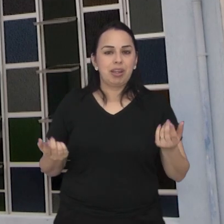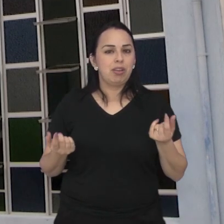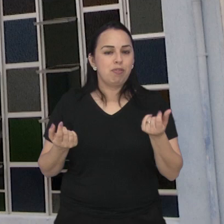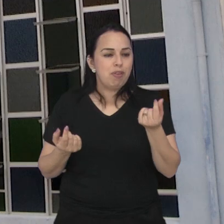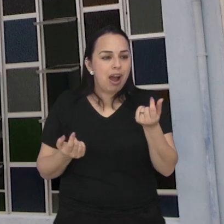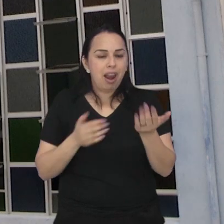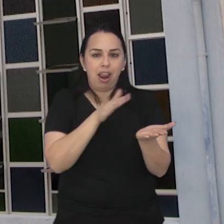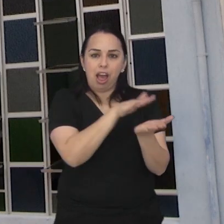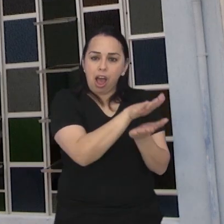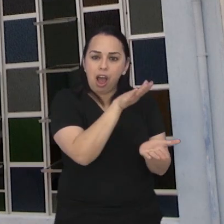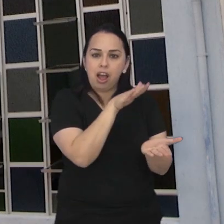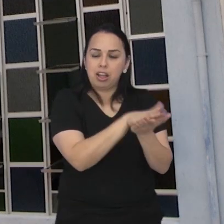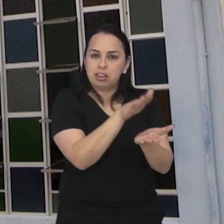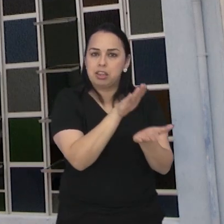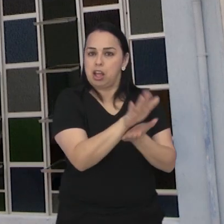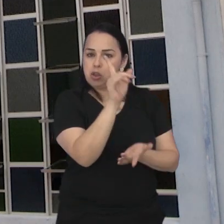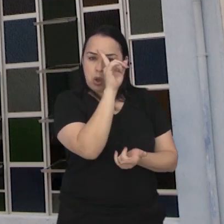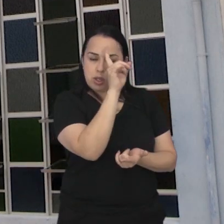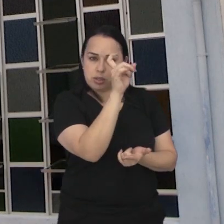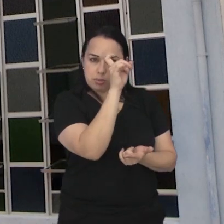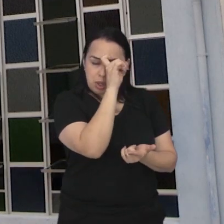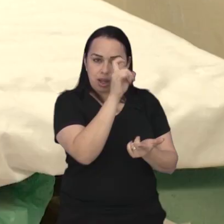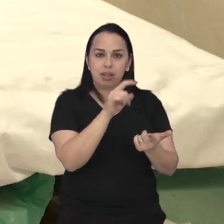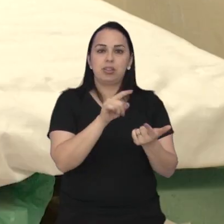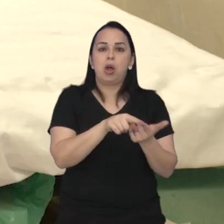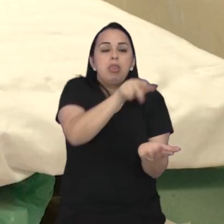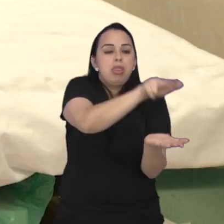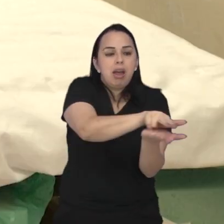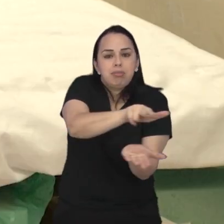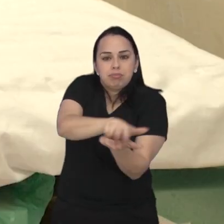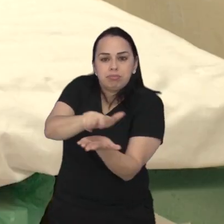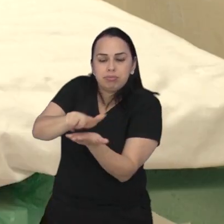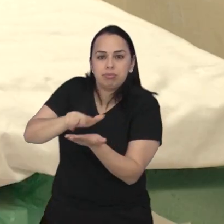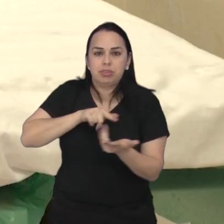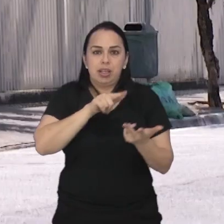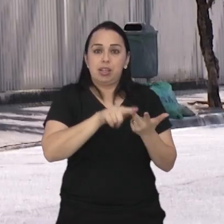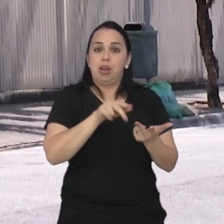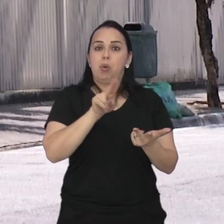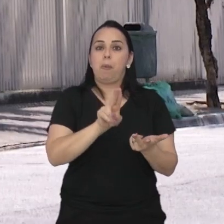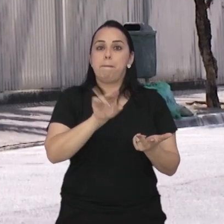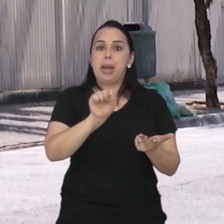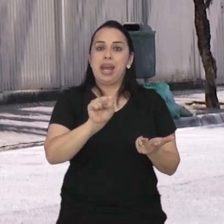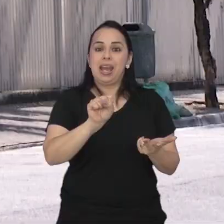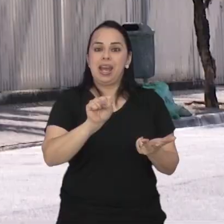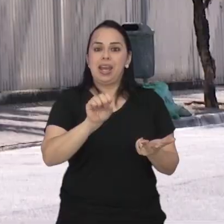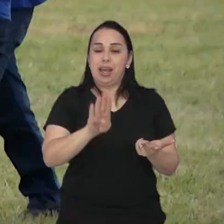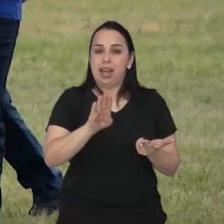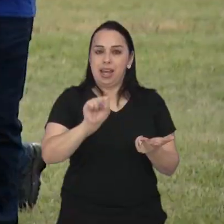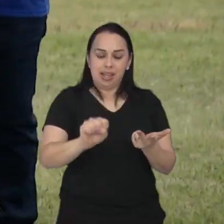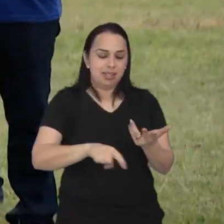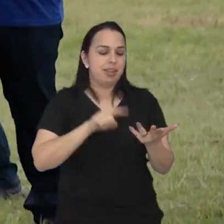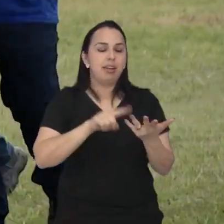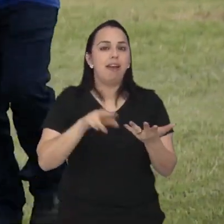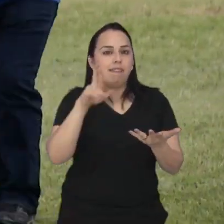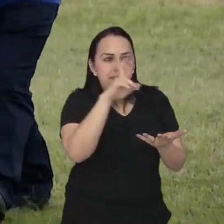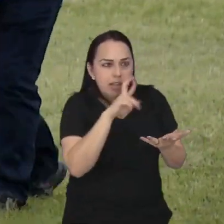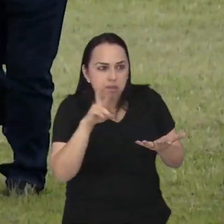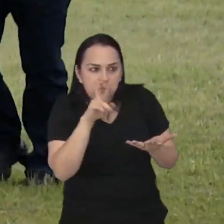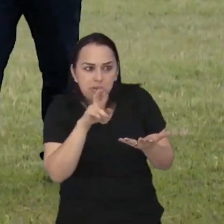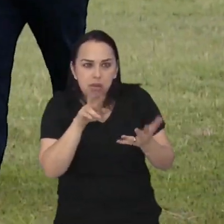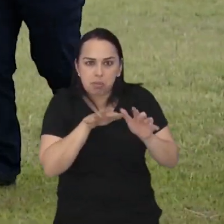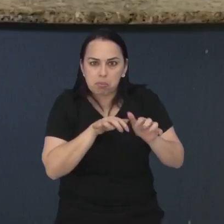valores contemplam gastos com assistência hospitalar e ambulatorial, atenção básica, vigilância